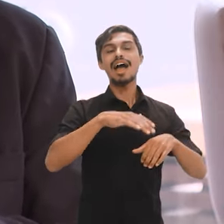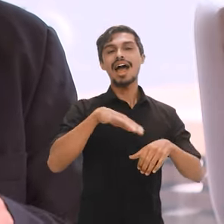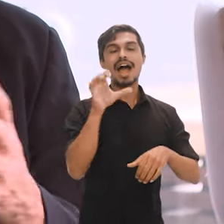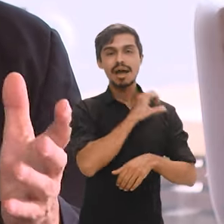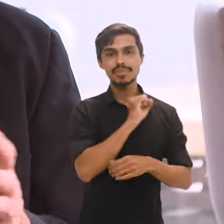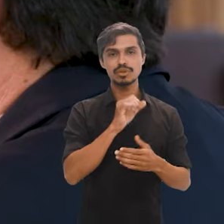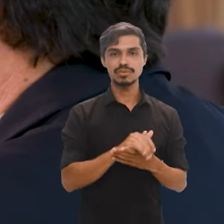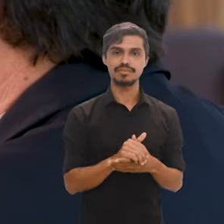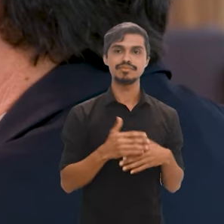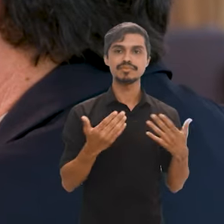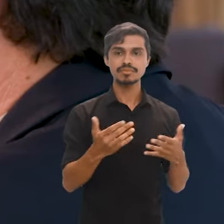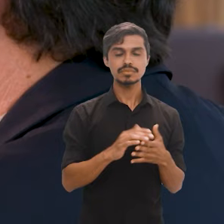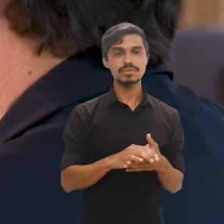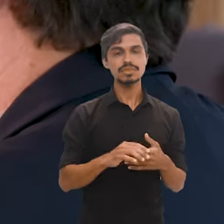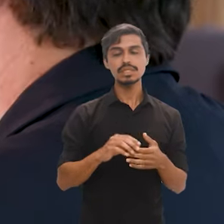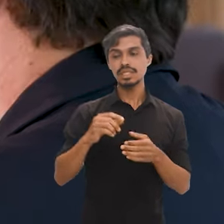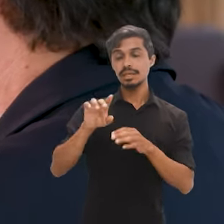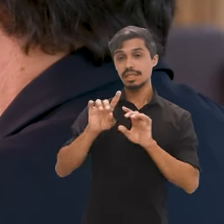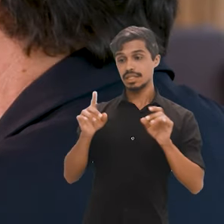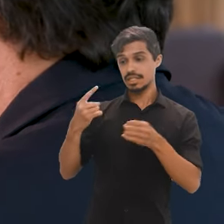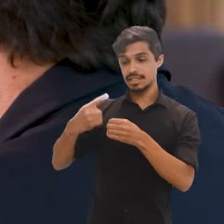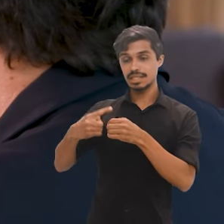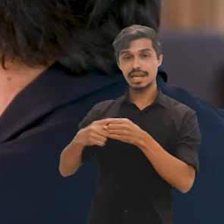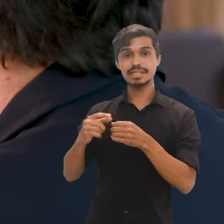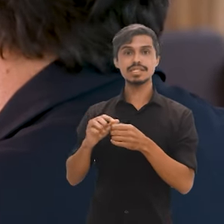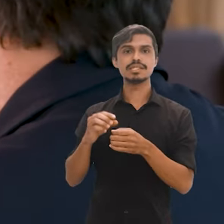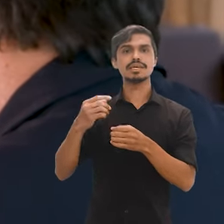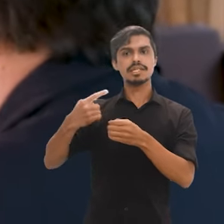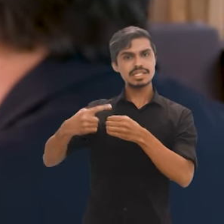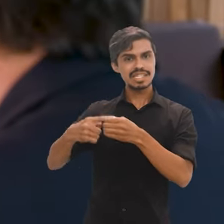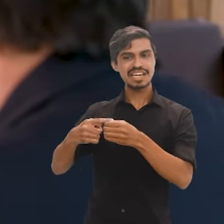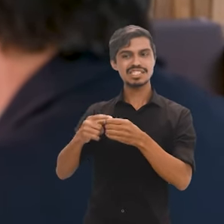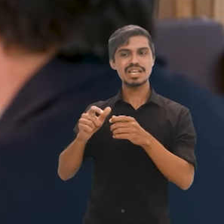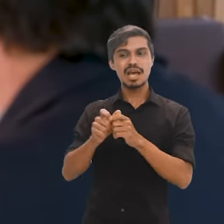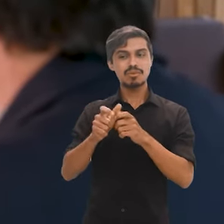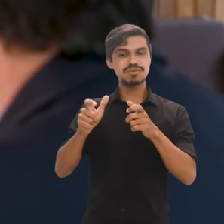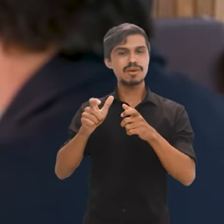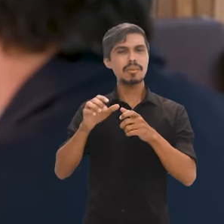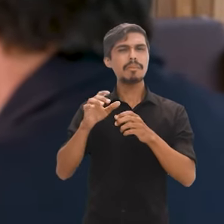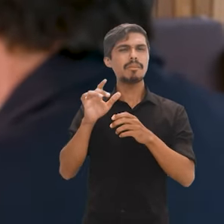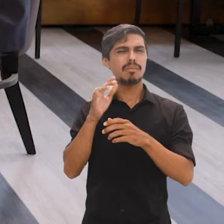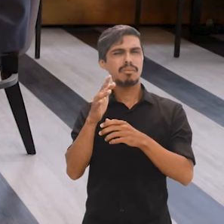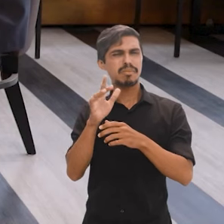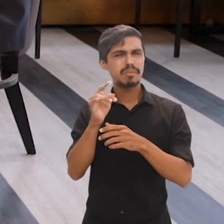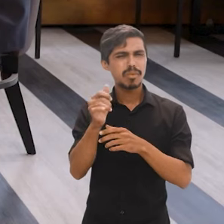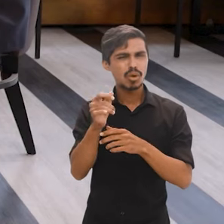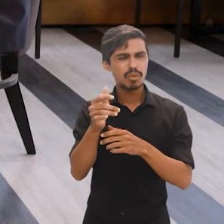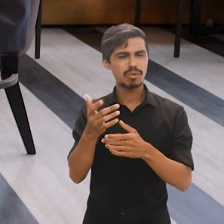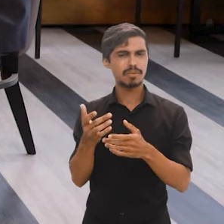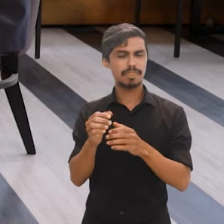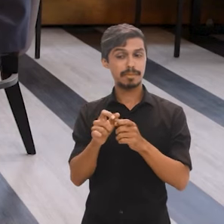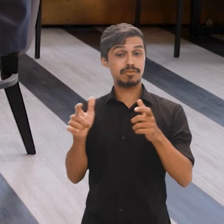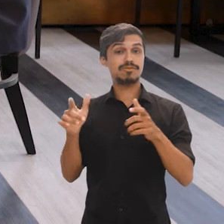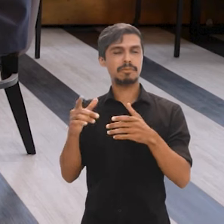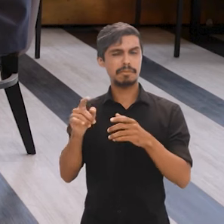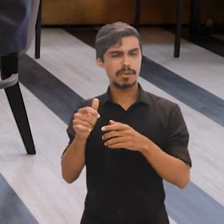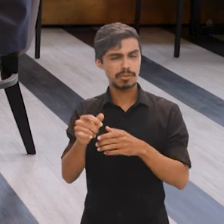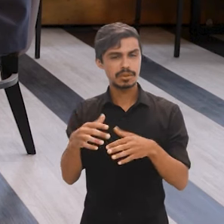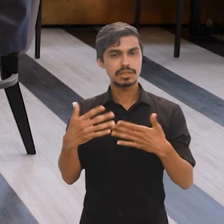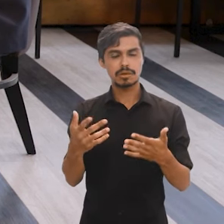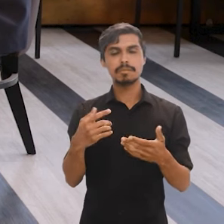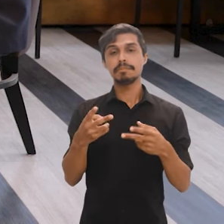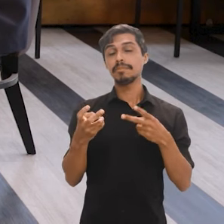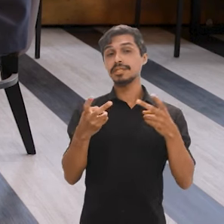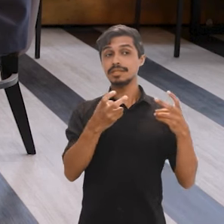municípios de regiões metropolitanas, têm tido um crescimento relativamente baixo da sua população. e, por isso, então, é importante